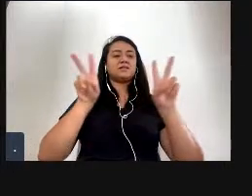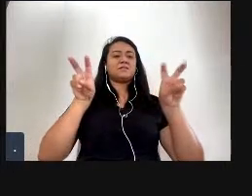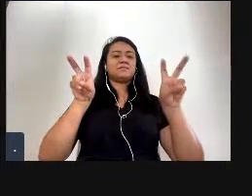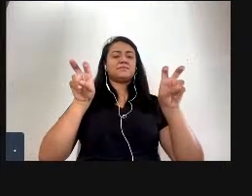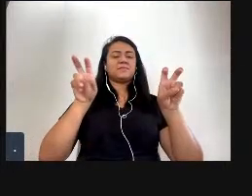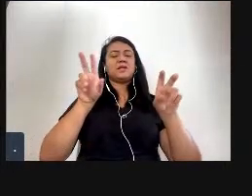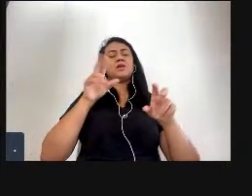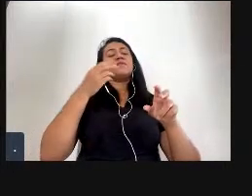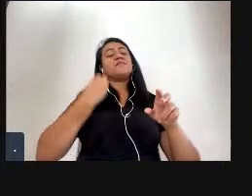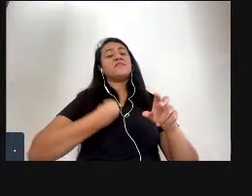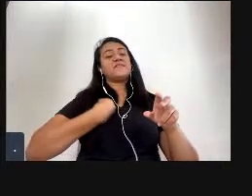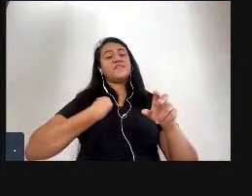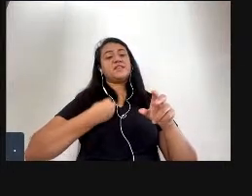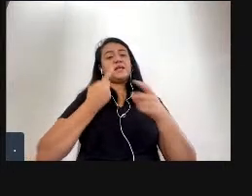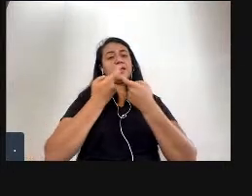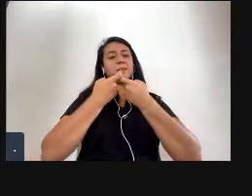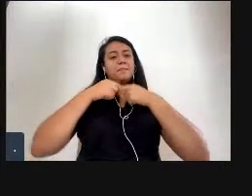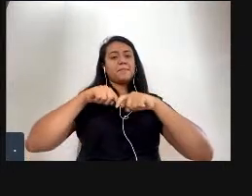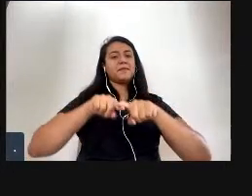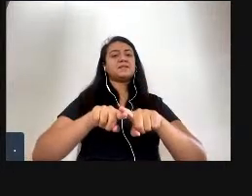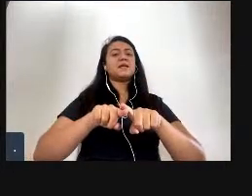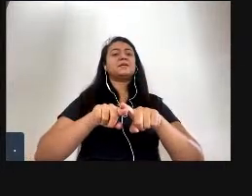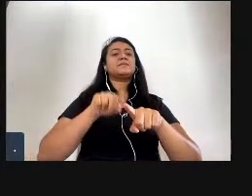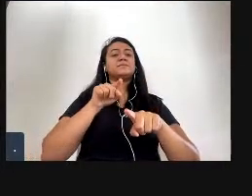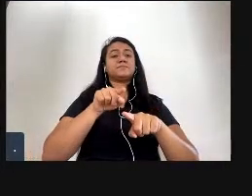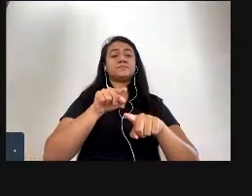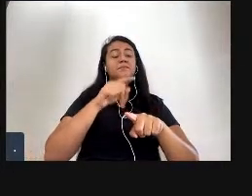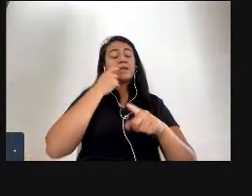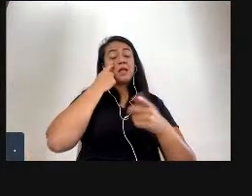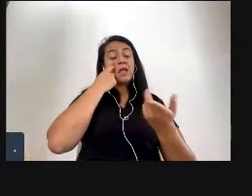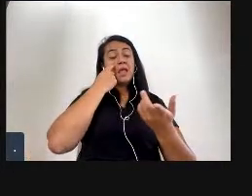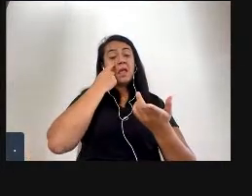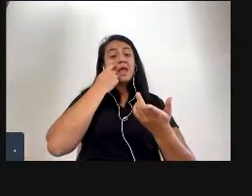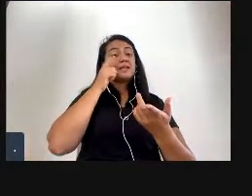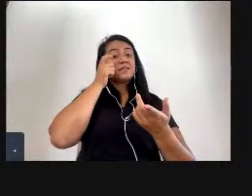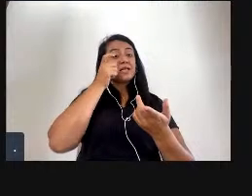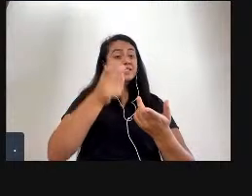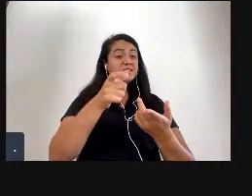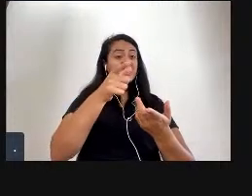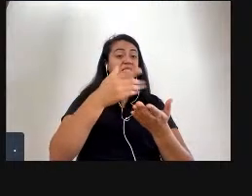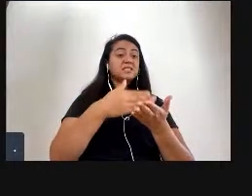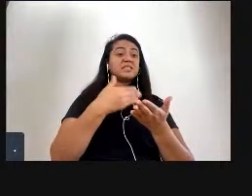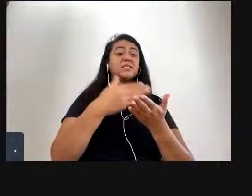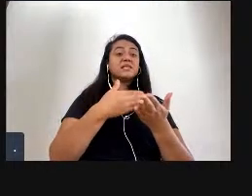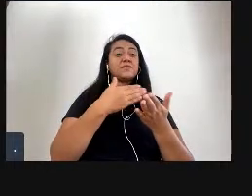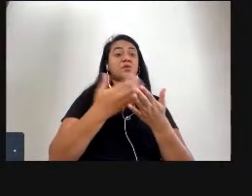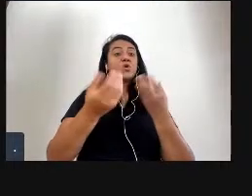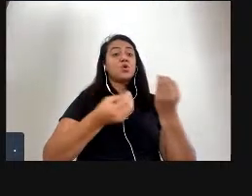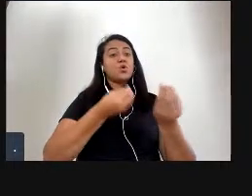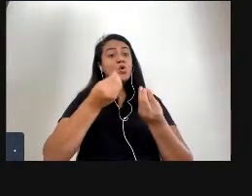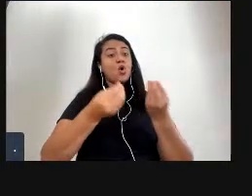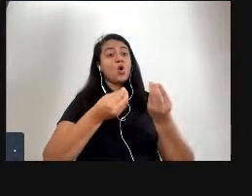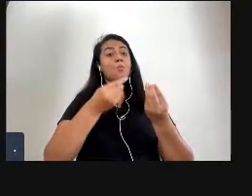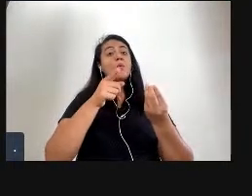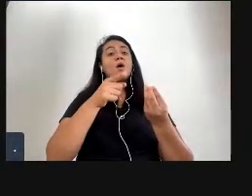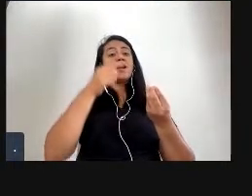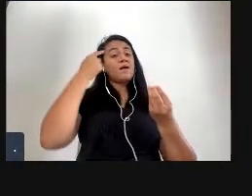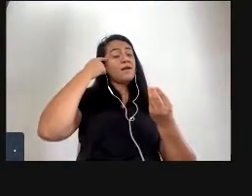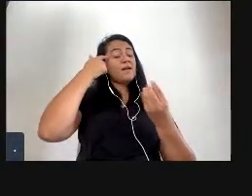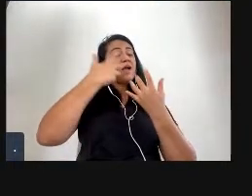é uma escrita quase que joiciana um fluxo de mente então a fala é muito